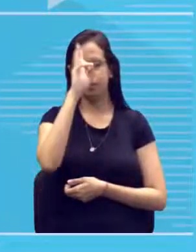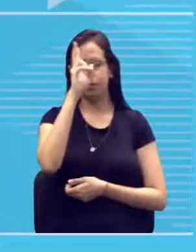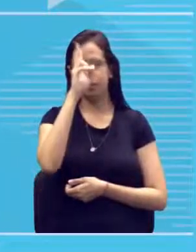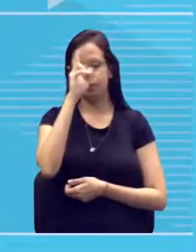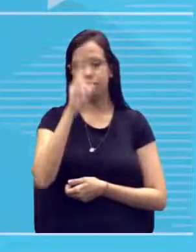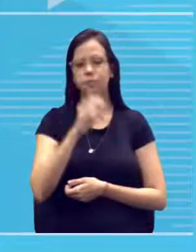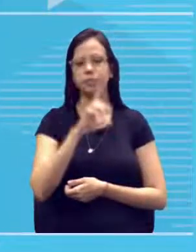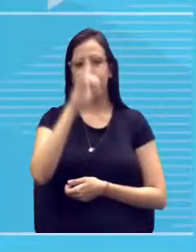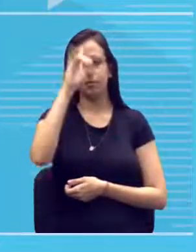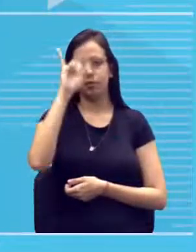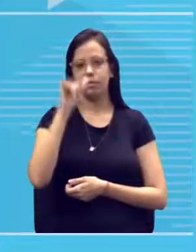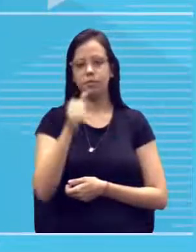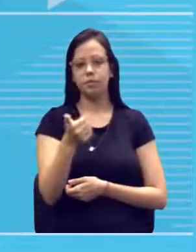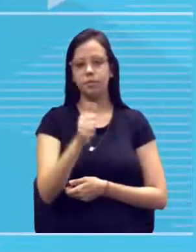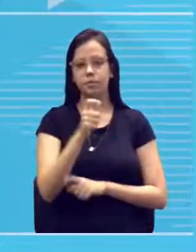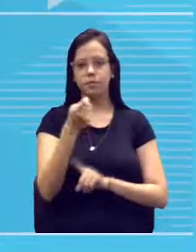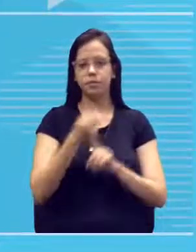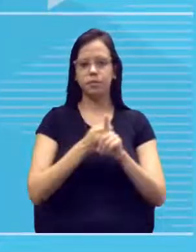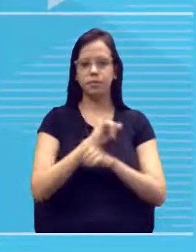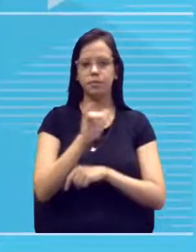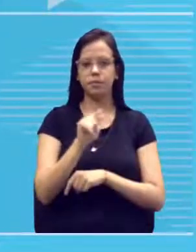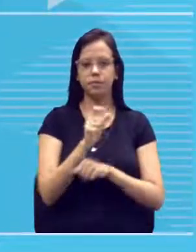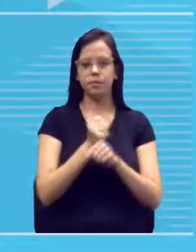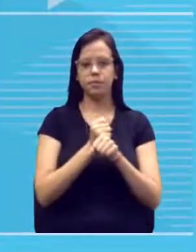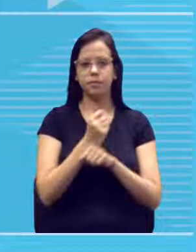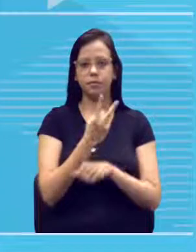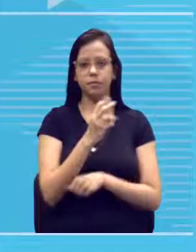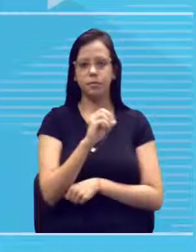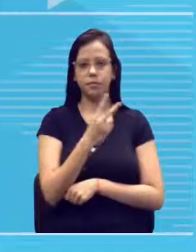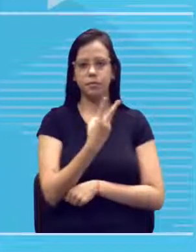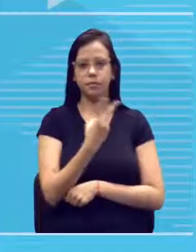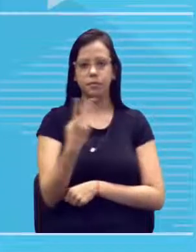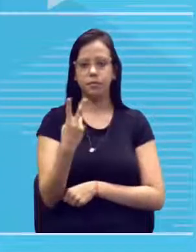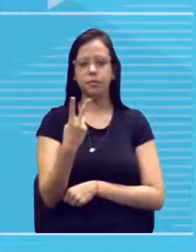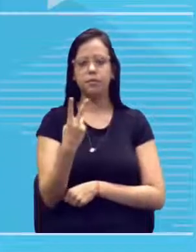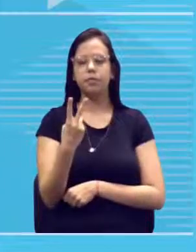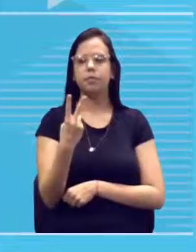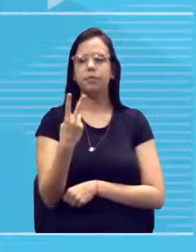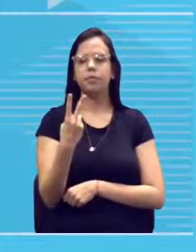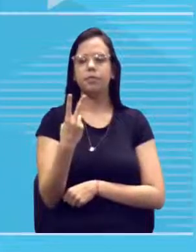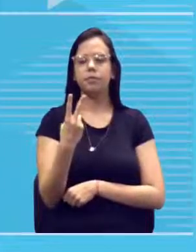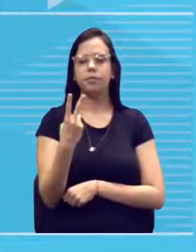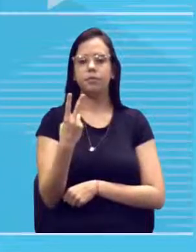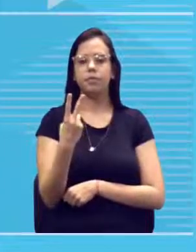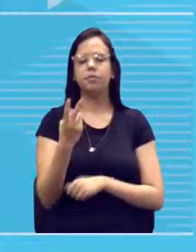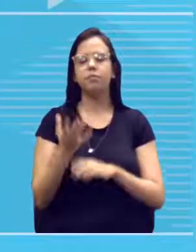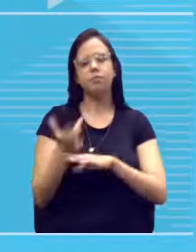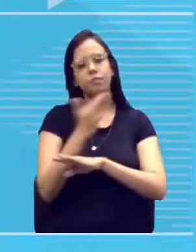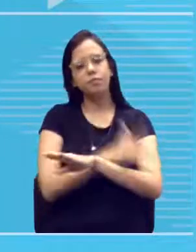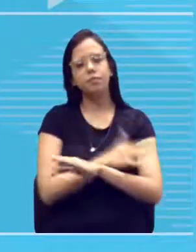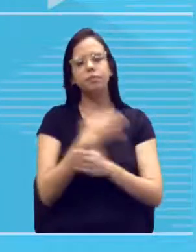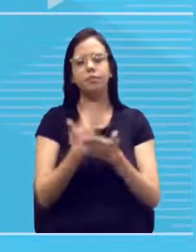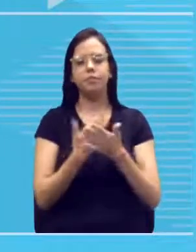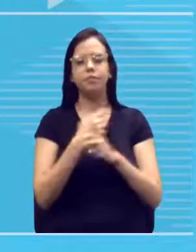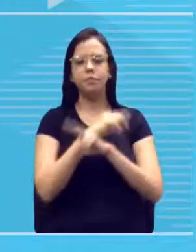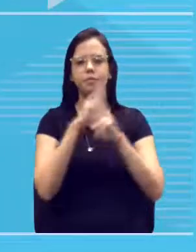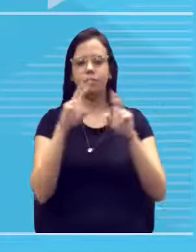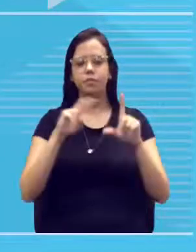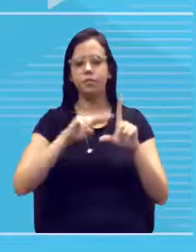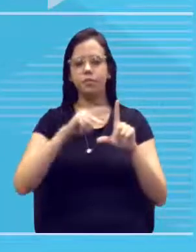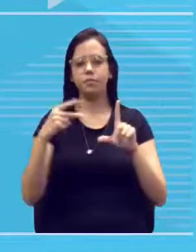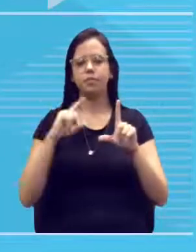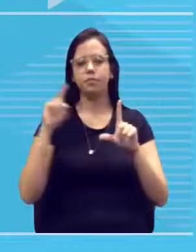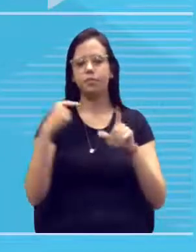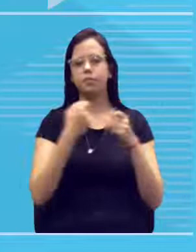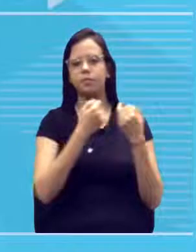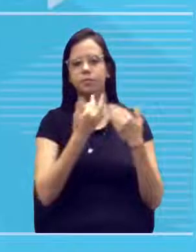11 de julho de 2022, tá? Nas últimas aulas sobre heredograma, a gente conceituou essa ideia, o que